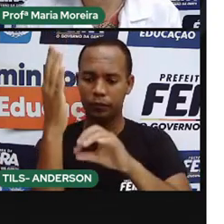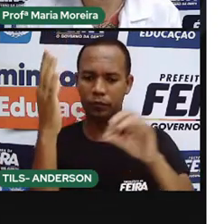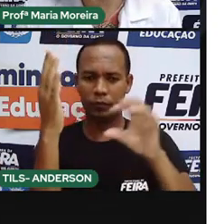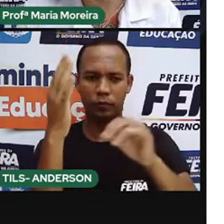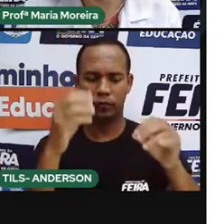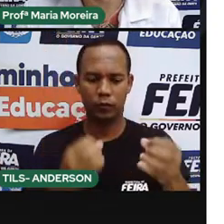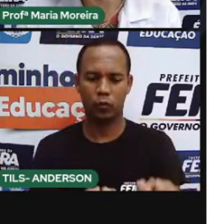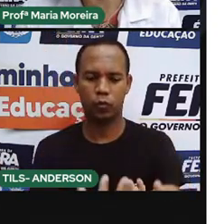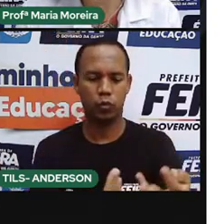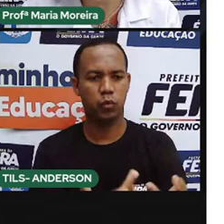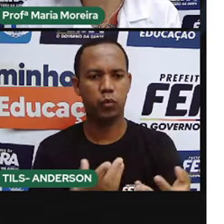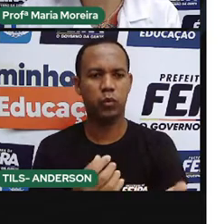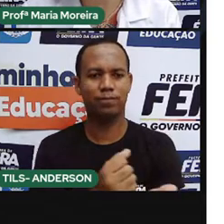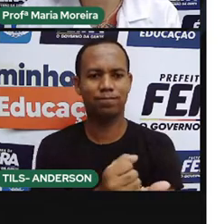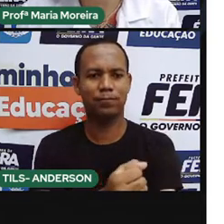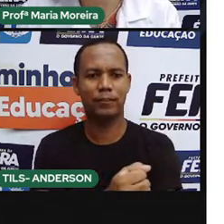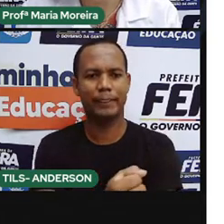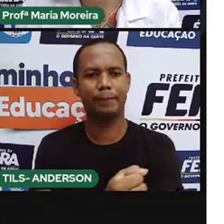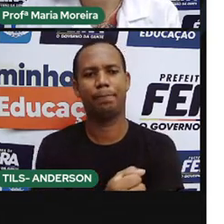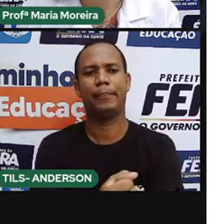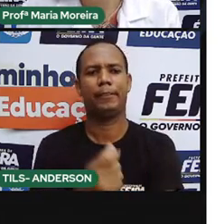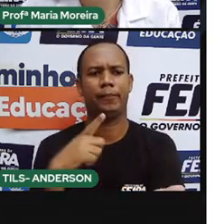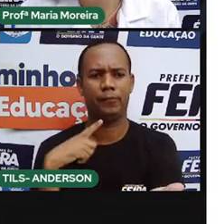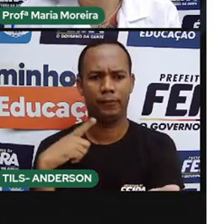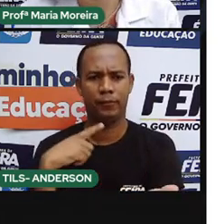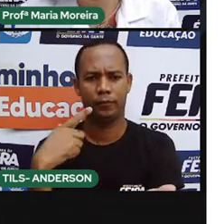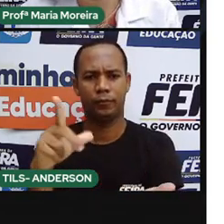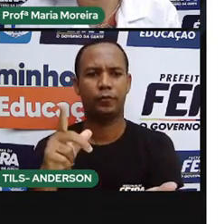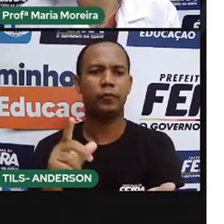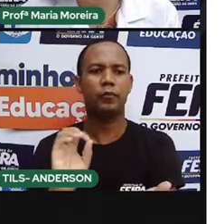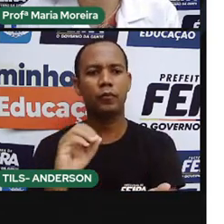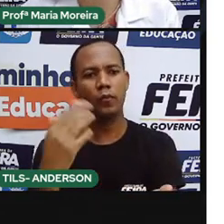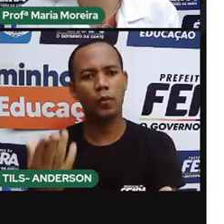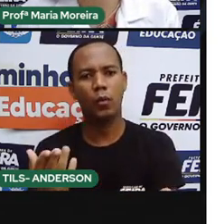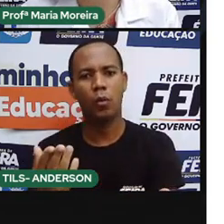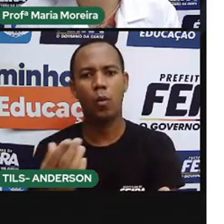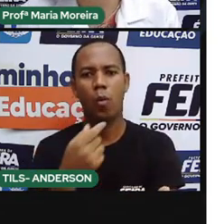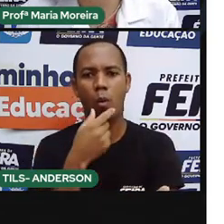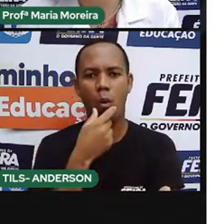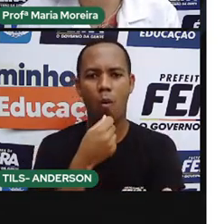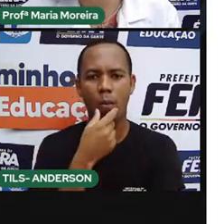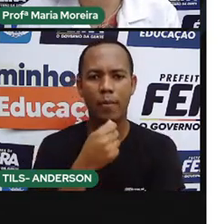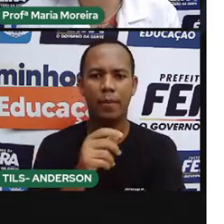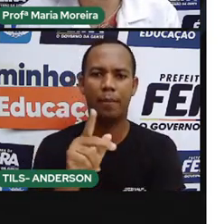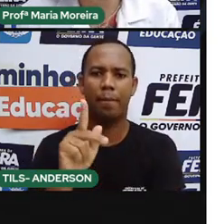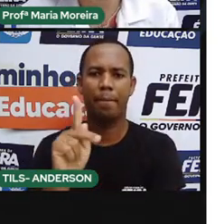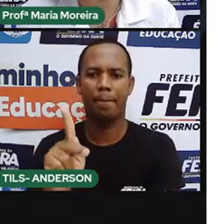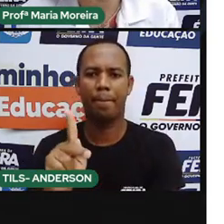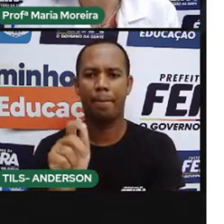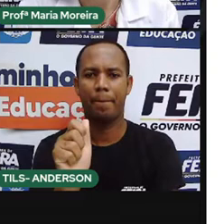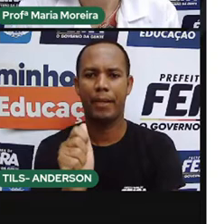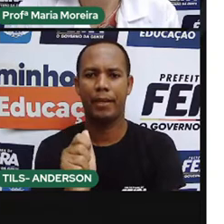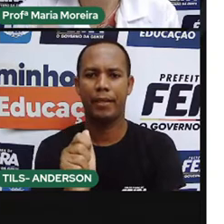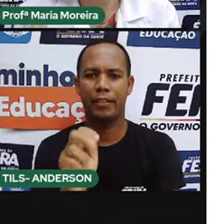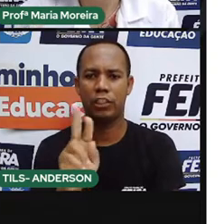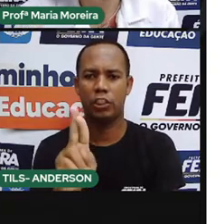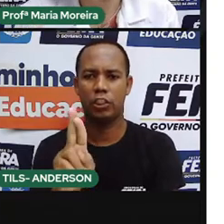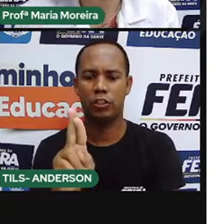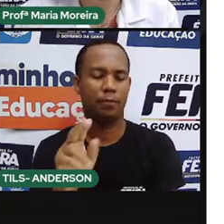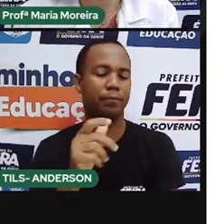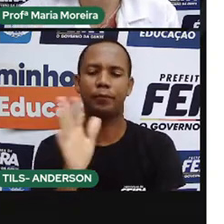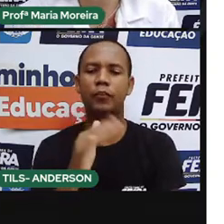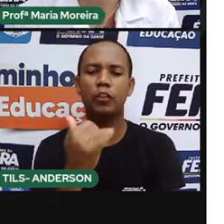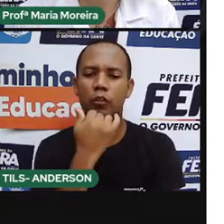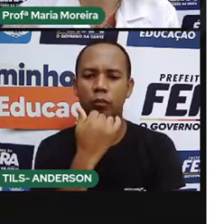inclusive, falou com vocês qual era o papel desse pajé na tribo. Que criou uma espécie de tê. E o mentor